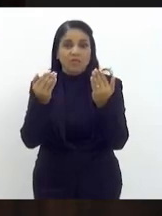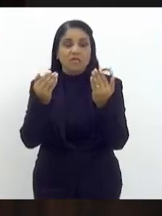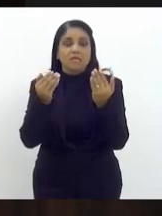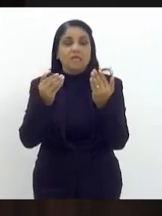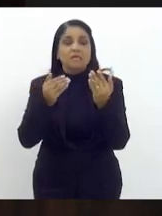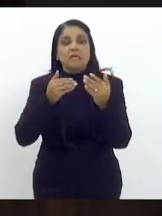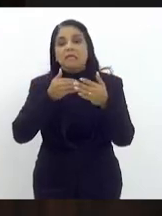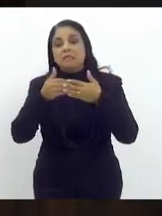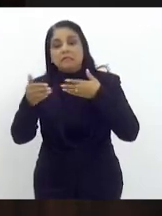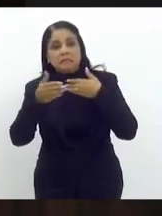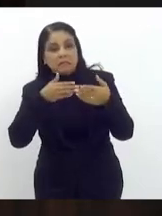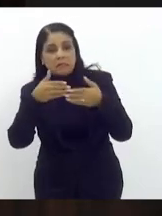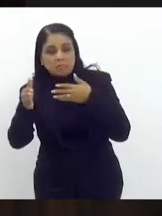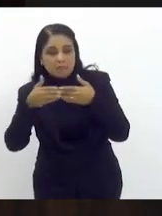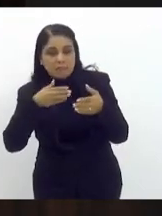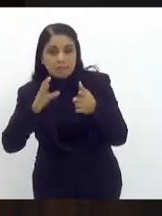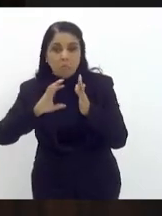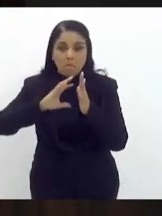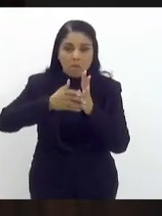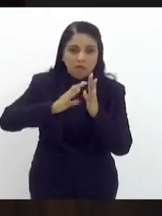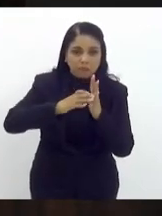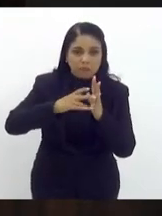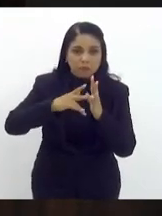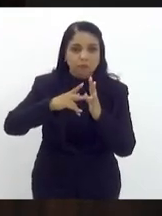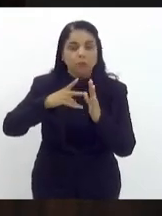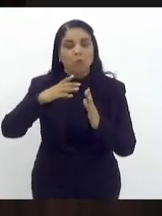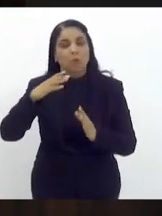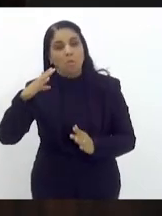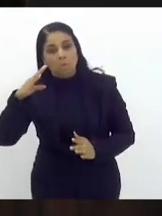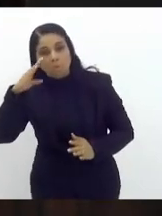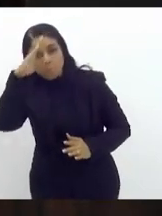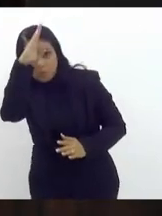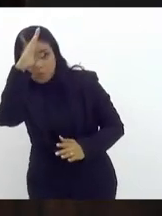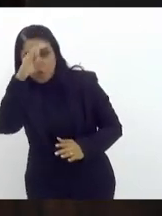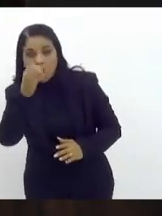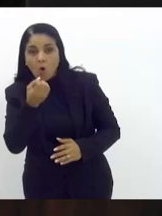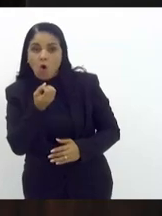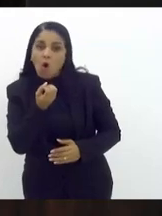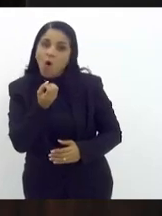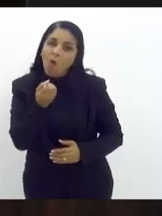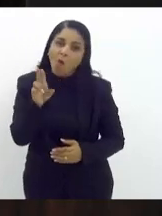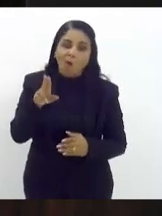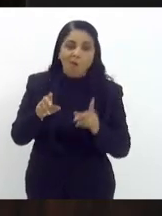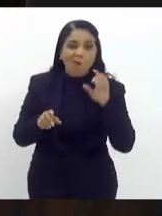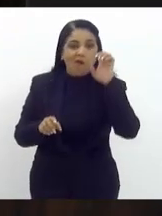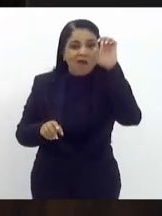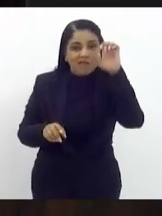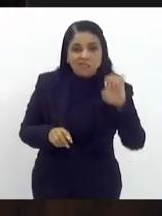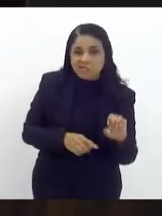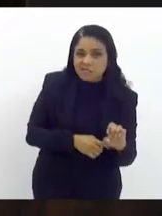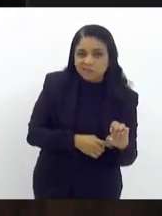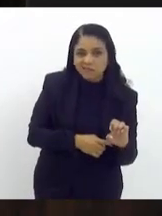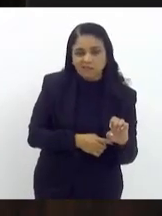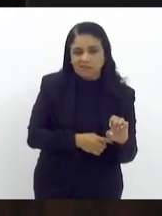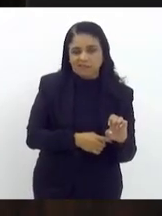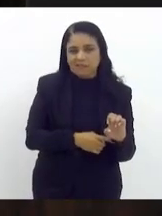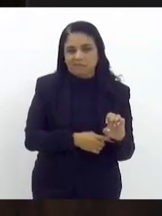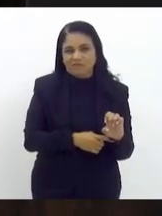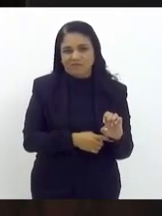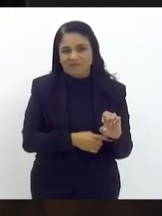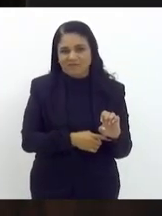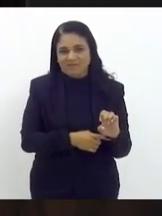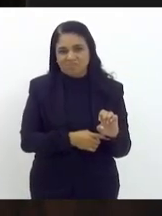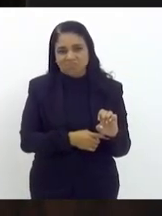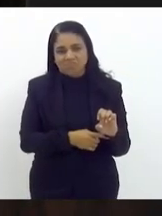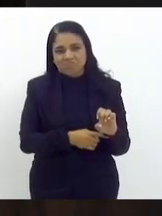de ser bolsonarista ou esquerdista ele não não fez implicação de eu acho que houve